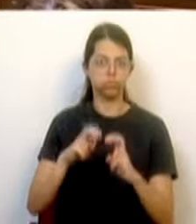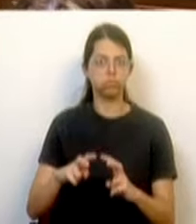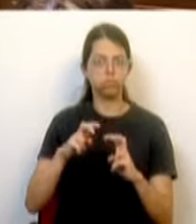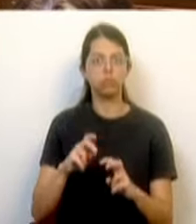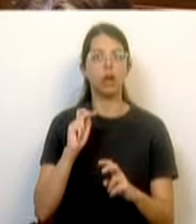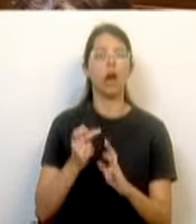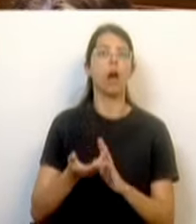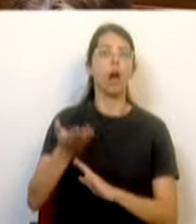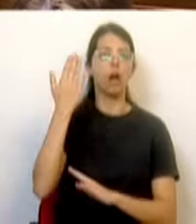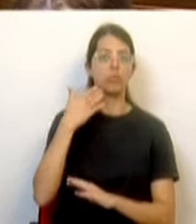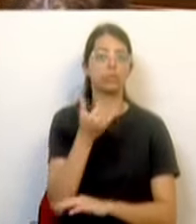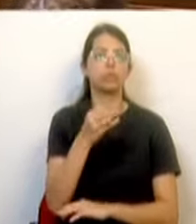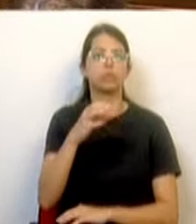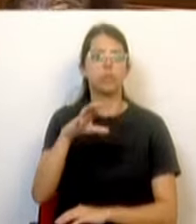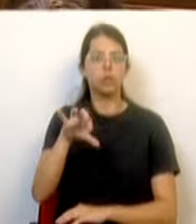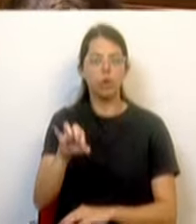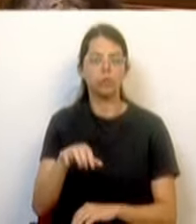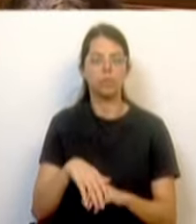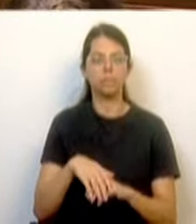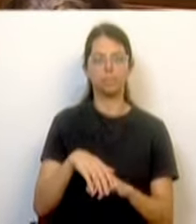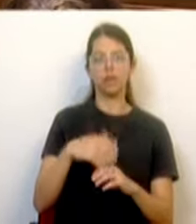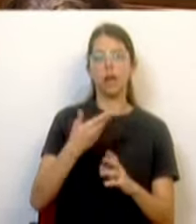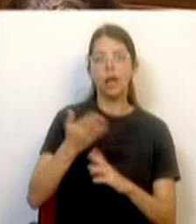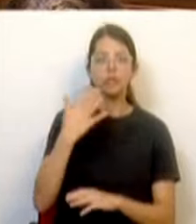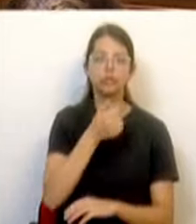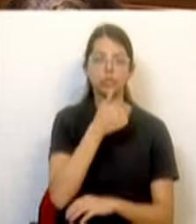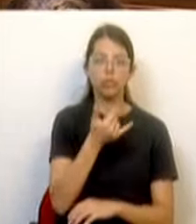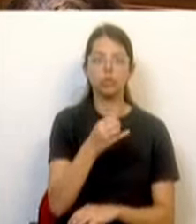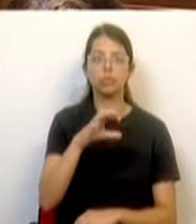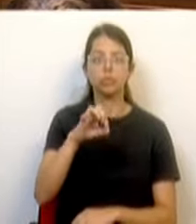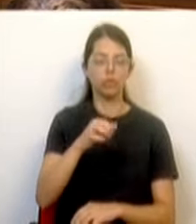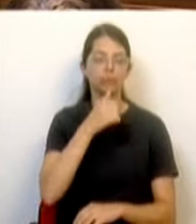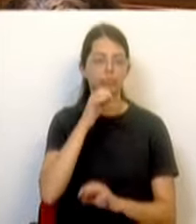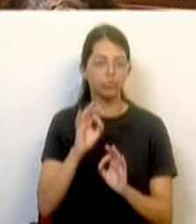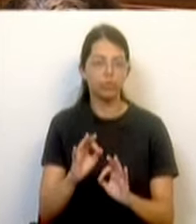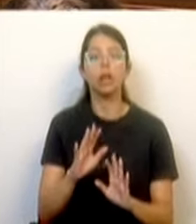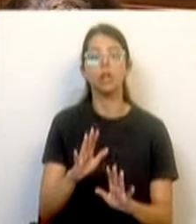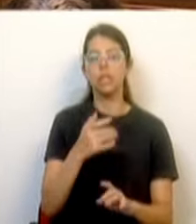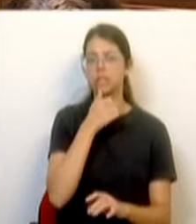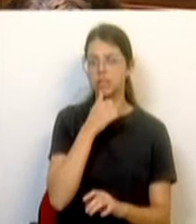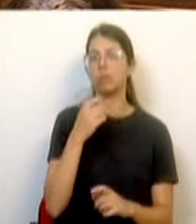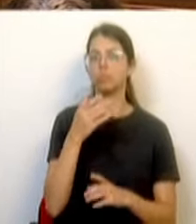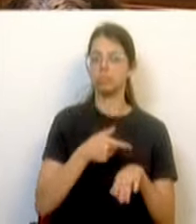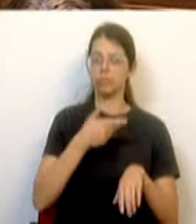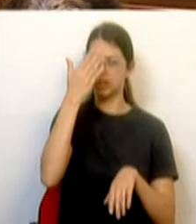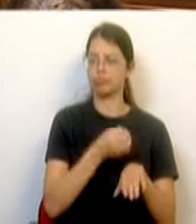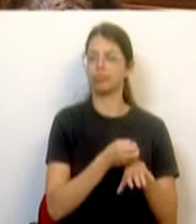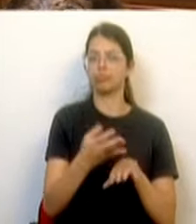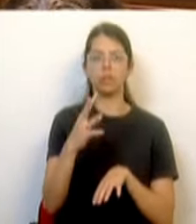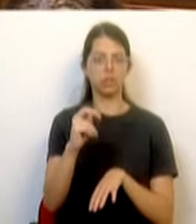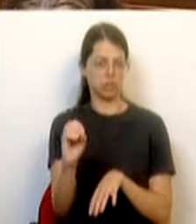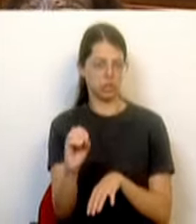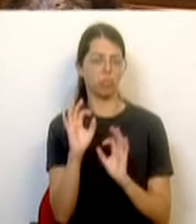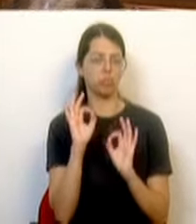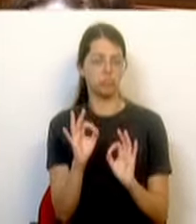já tinha decorrido de estudos. A decisão compreende-se que possa ter sido tomada em 30 dias. Agora, a pergunta que lhe